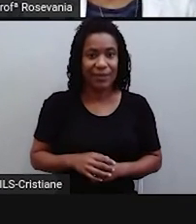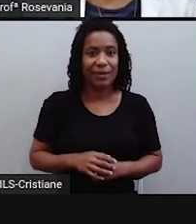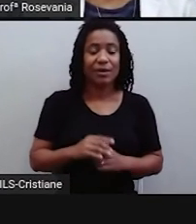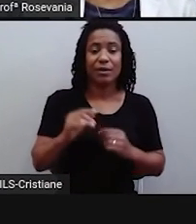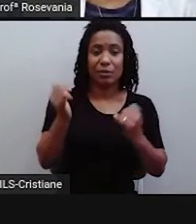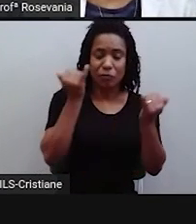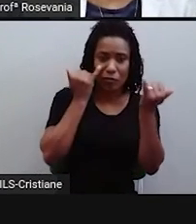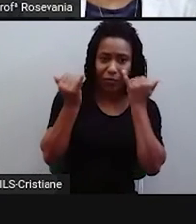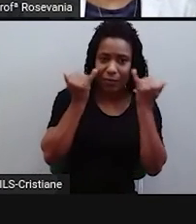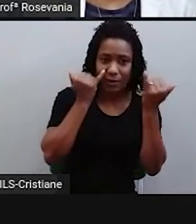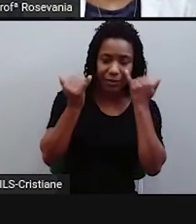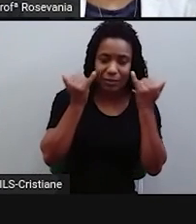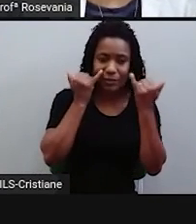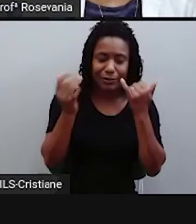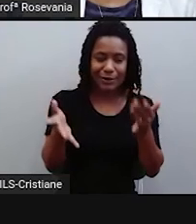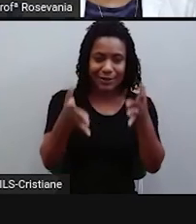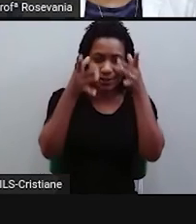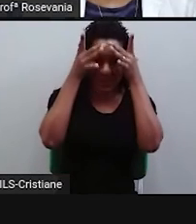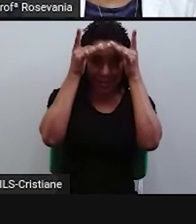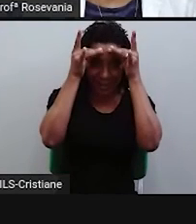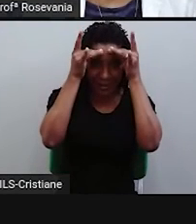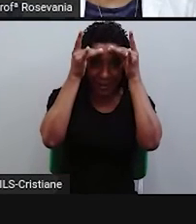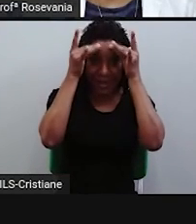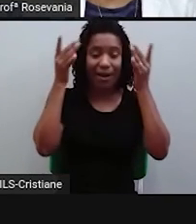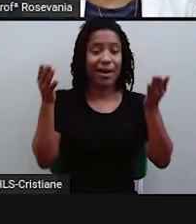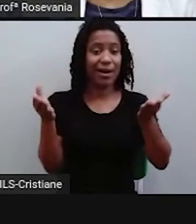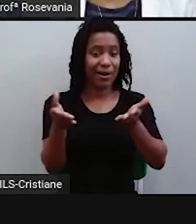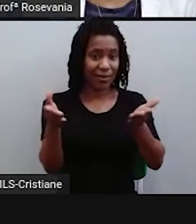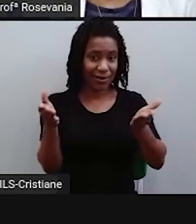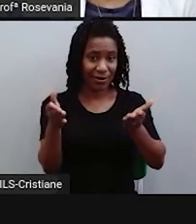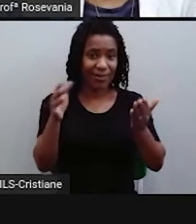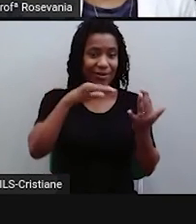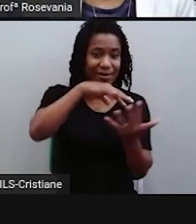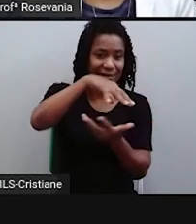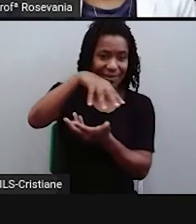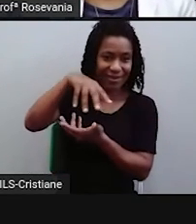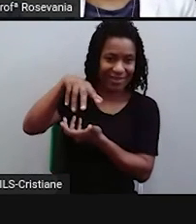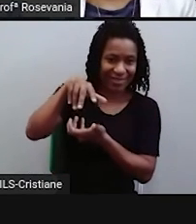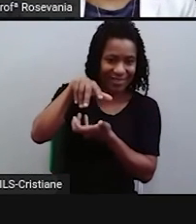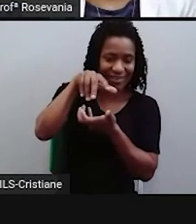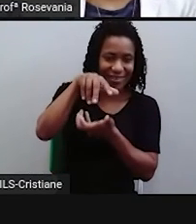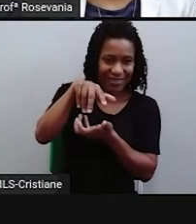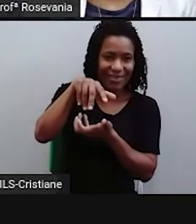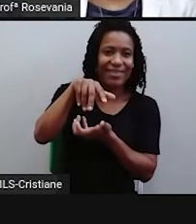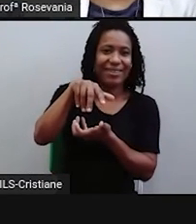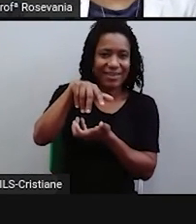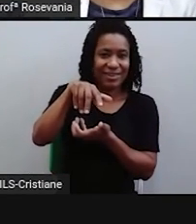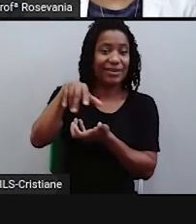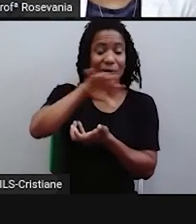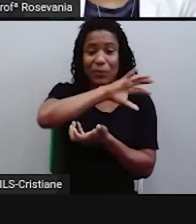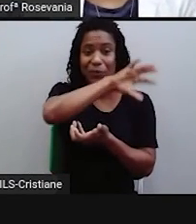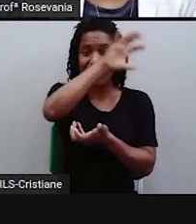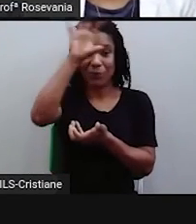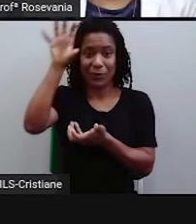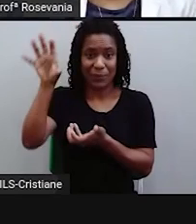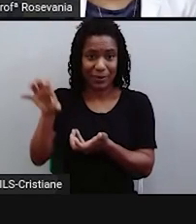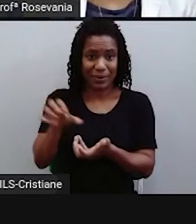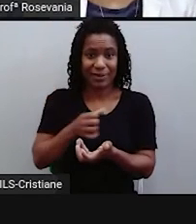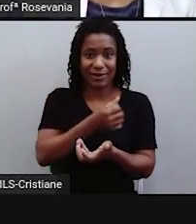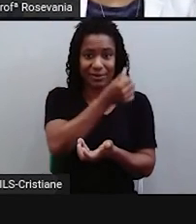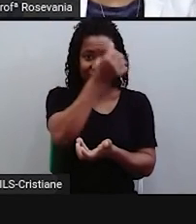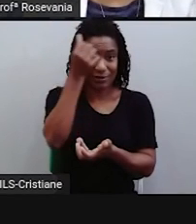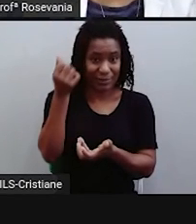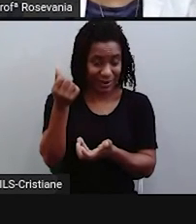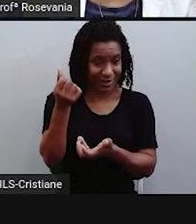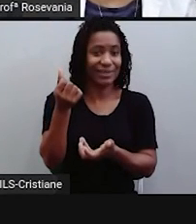informações todas que nós tivemos, a gente, né, no mapa a gente tem aqui, né, os seis continentes, continente americano, a Europa, a